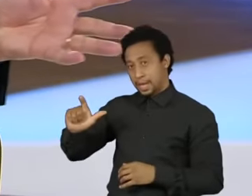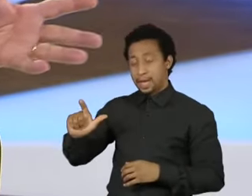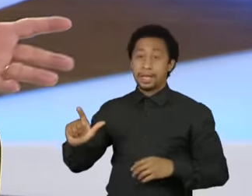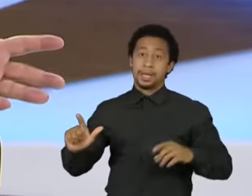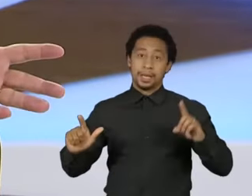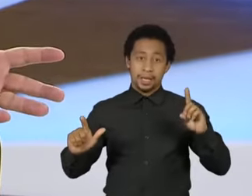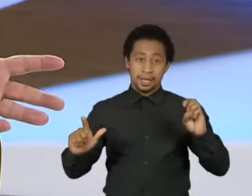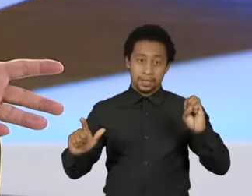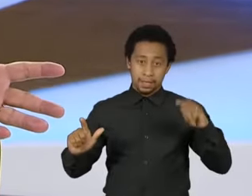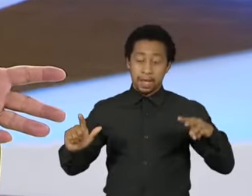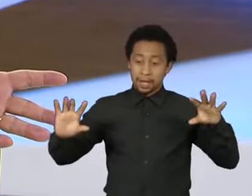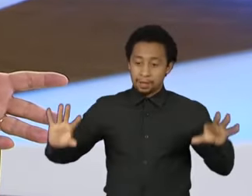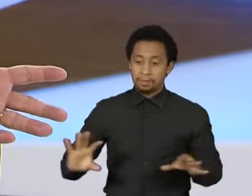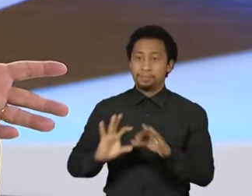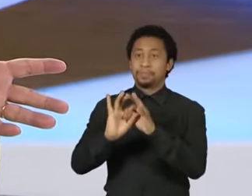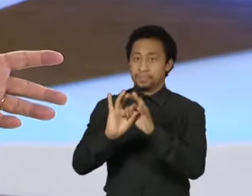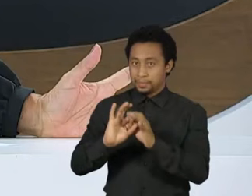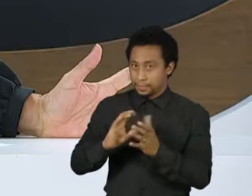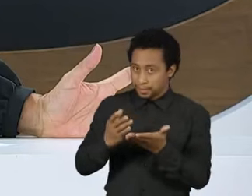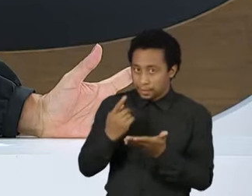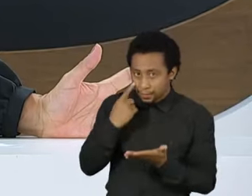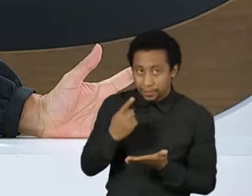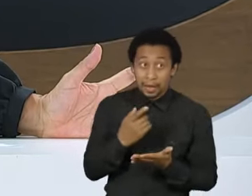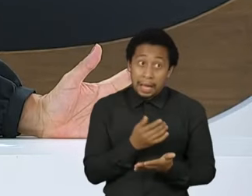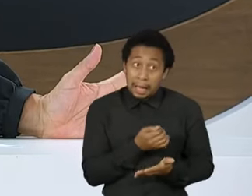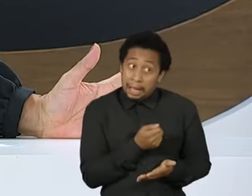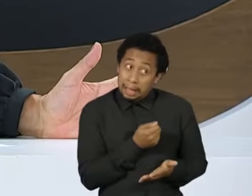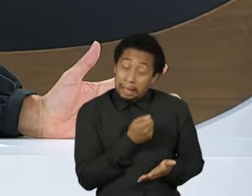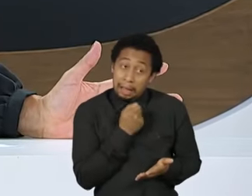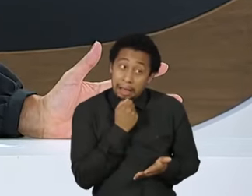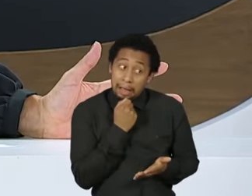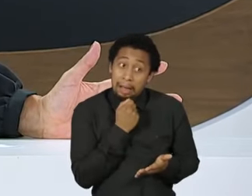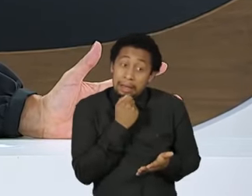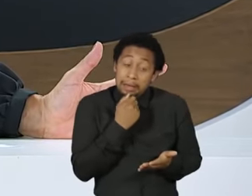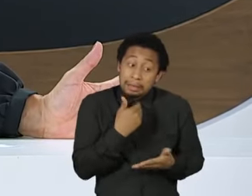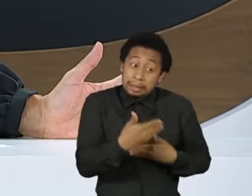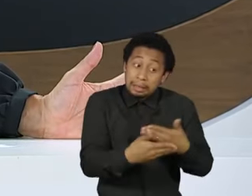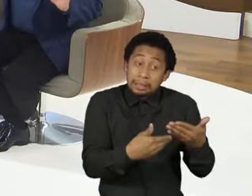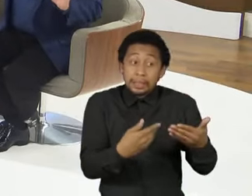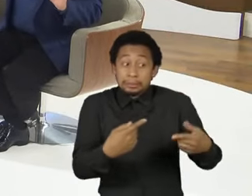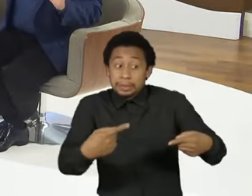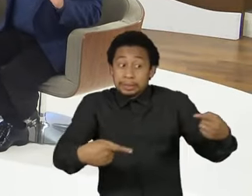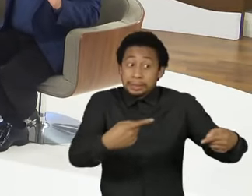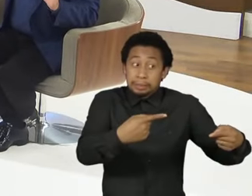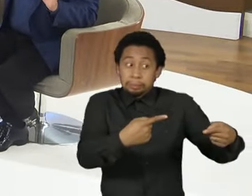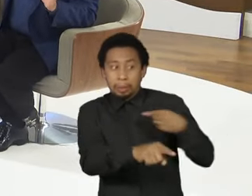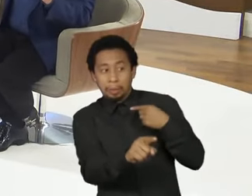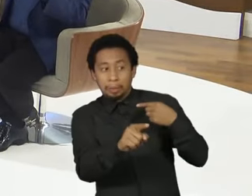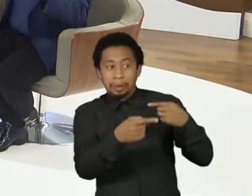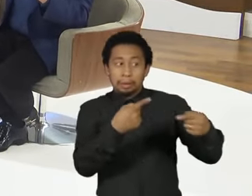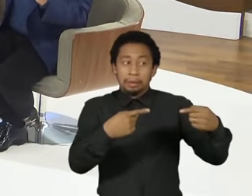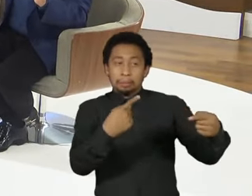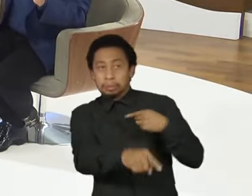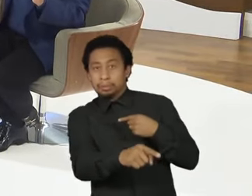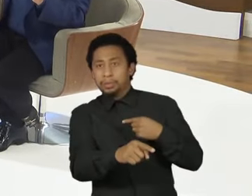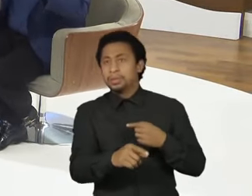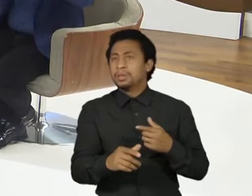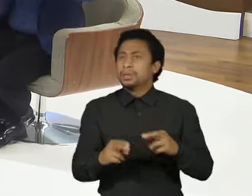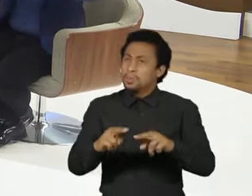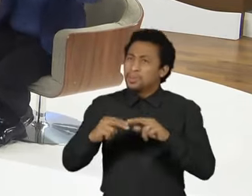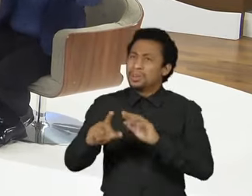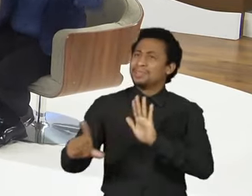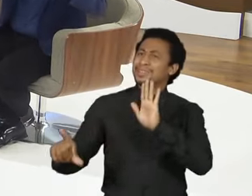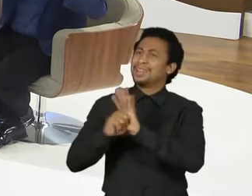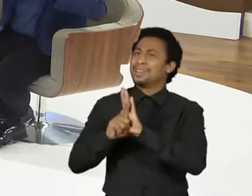fusão importante. né? Não estão se entendendo. Oi? Produziram o Frankstein, não estão se entendendo. Mas isso em função da legislação.